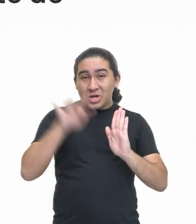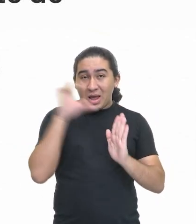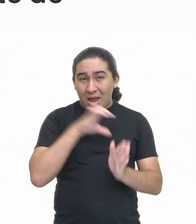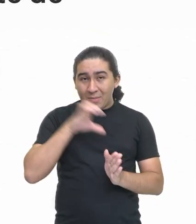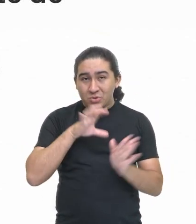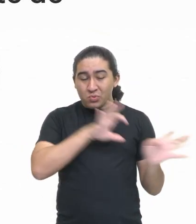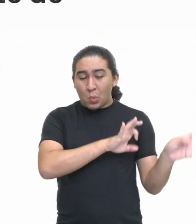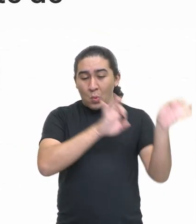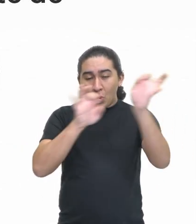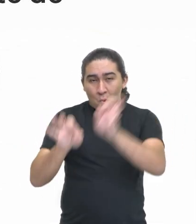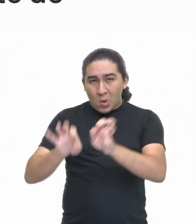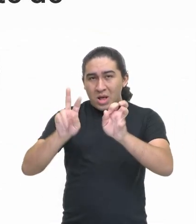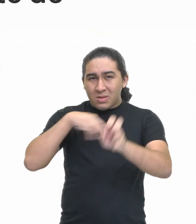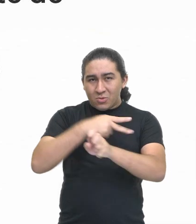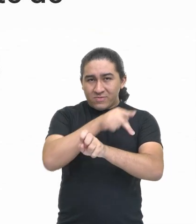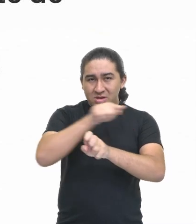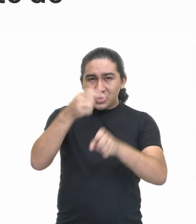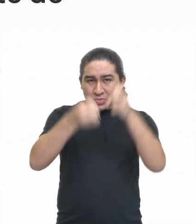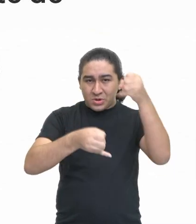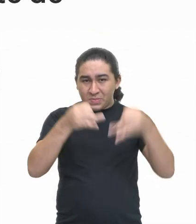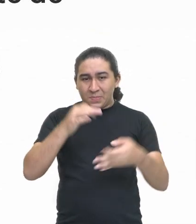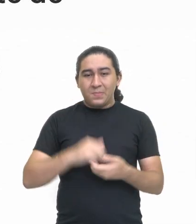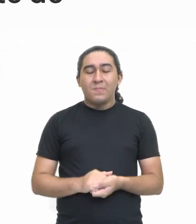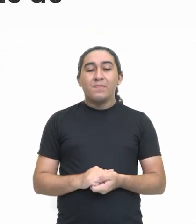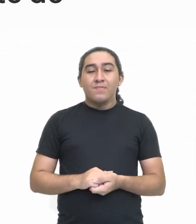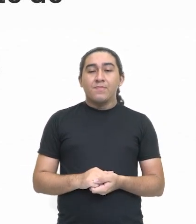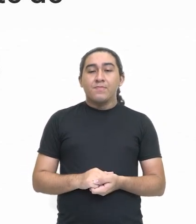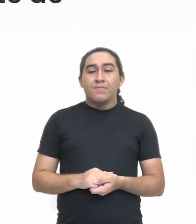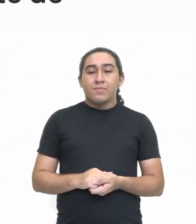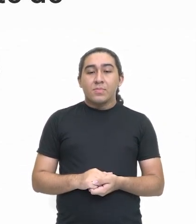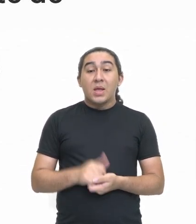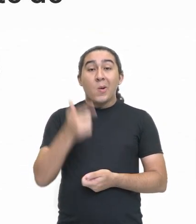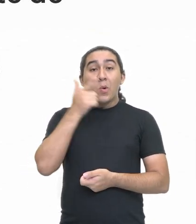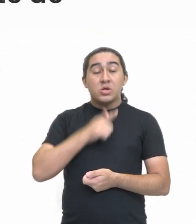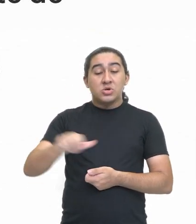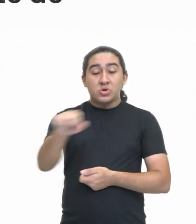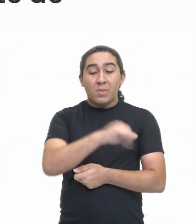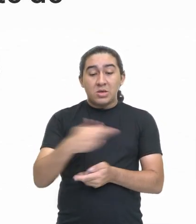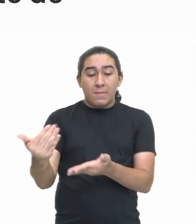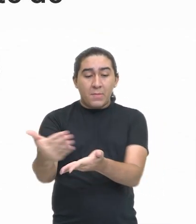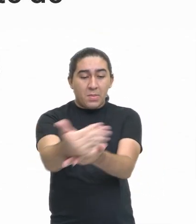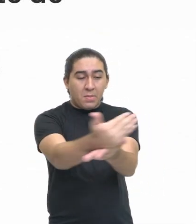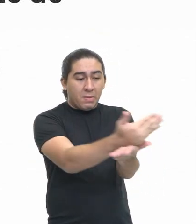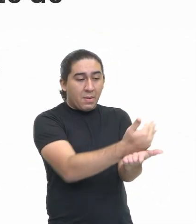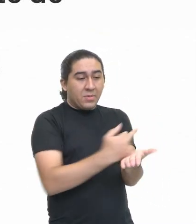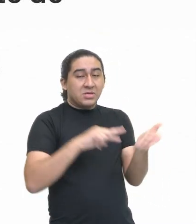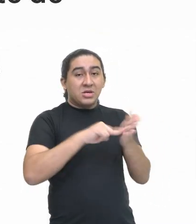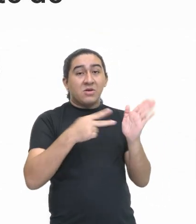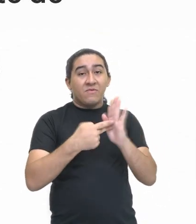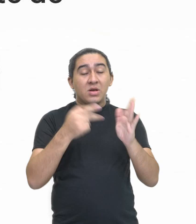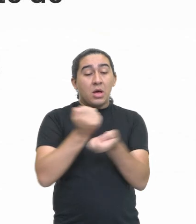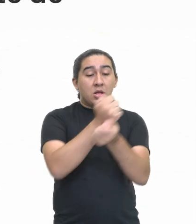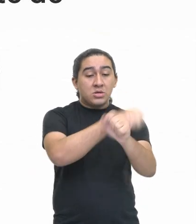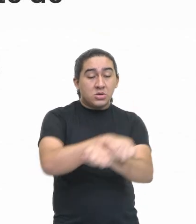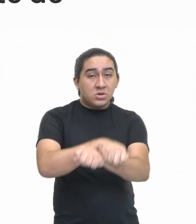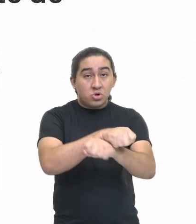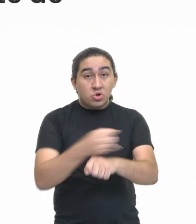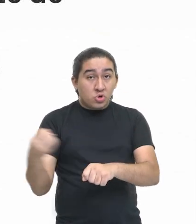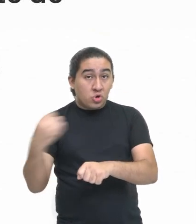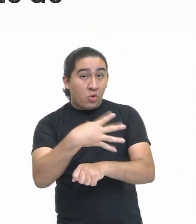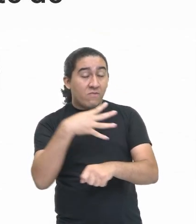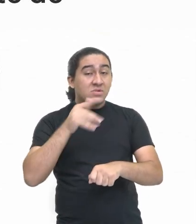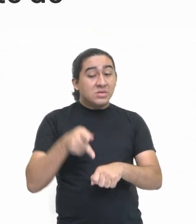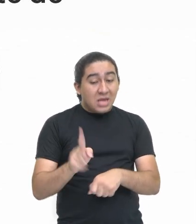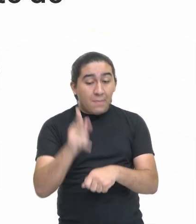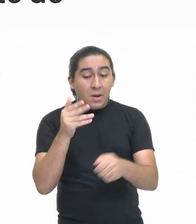Me acompanha, você vai entender, tenho certeza. A conquista de novos territórios fornecia um fluxo constante de escravizados e o